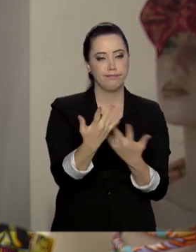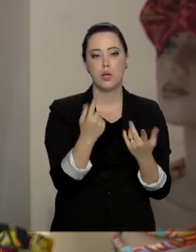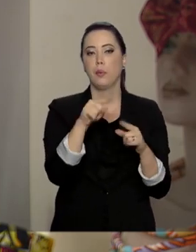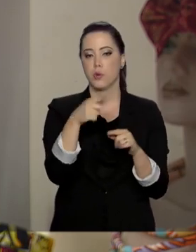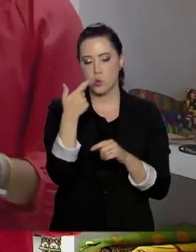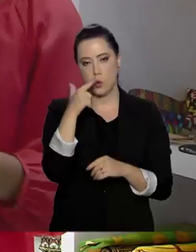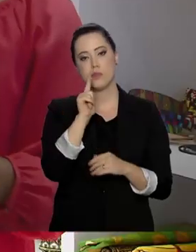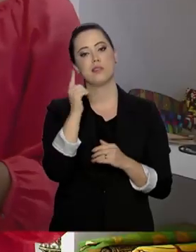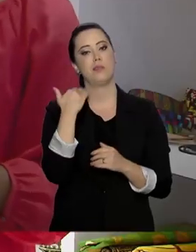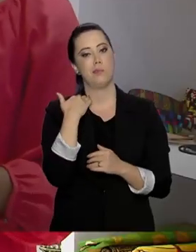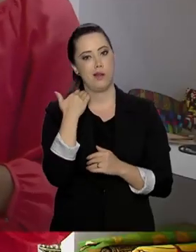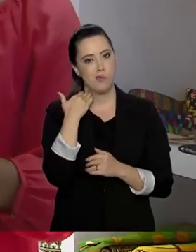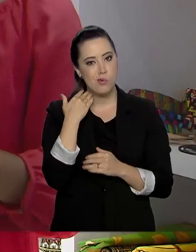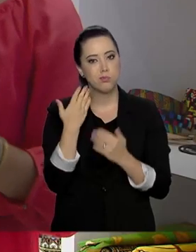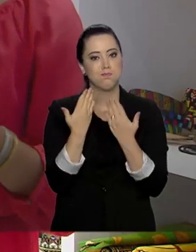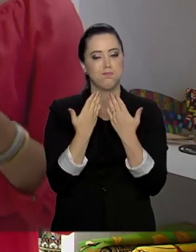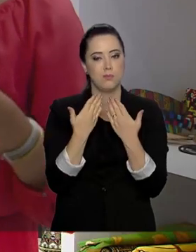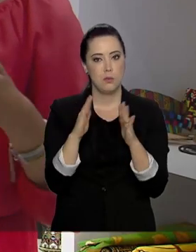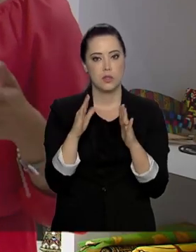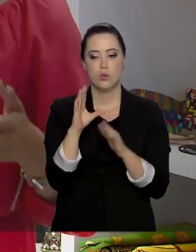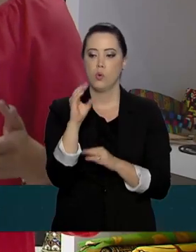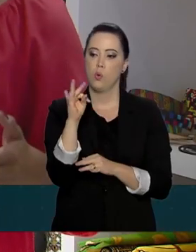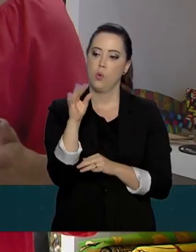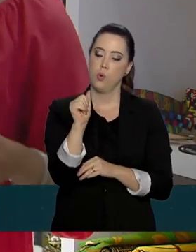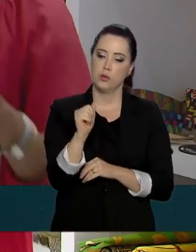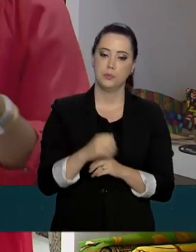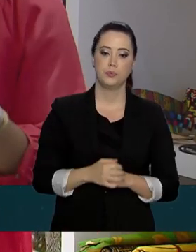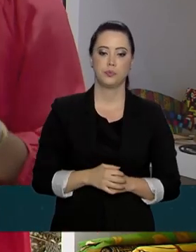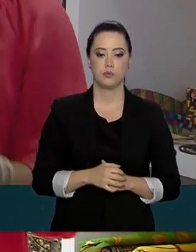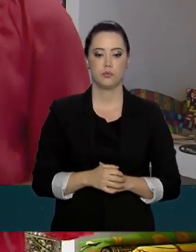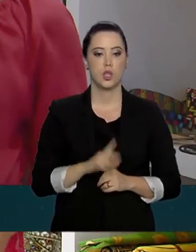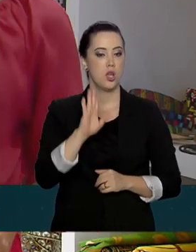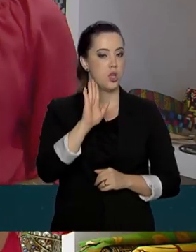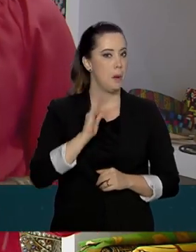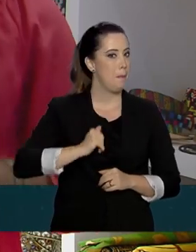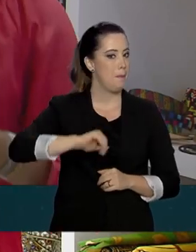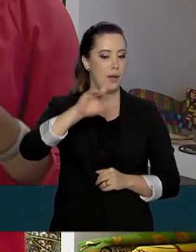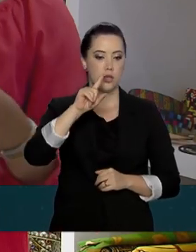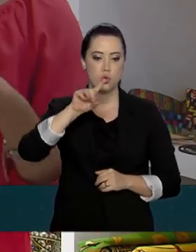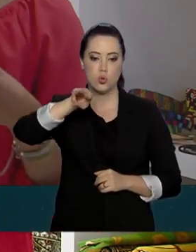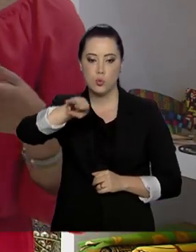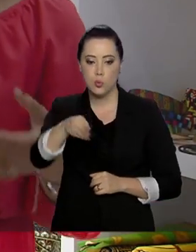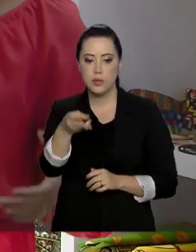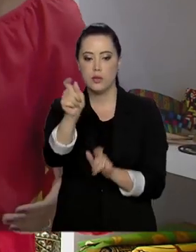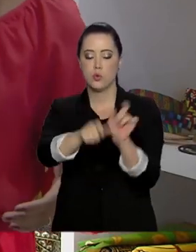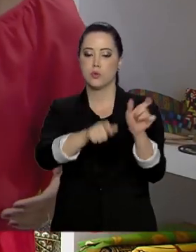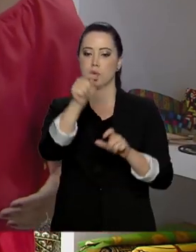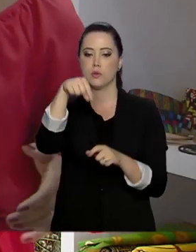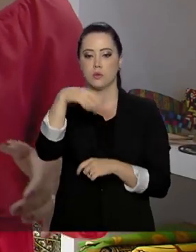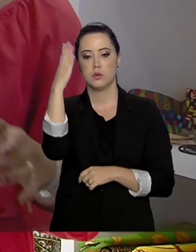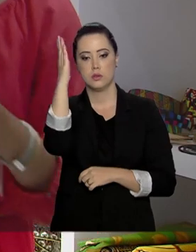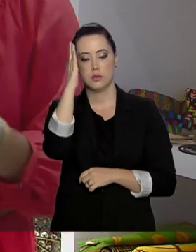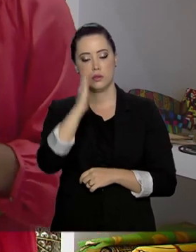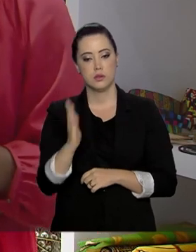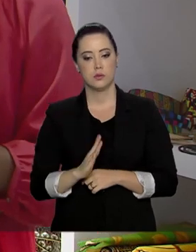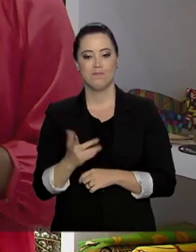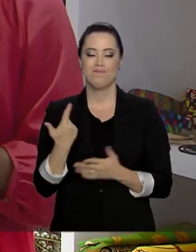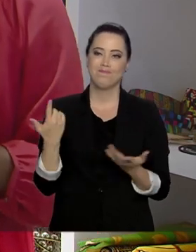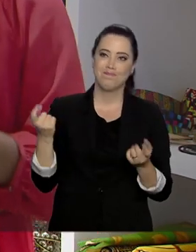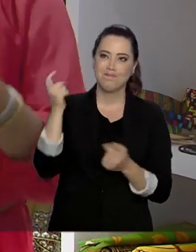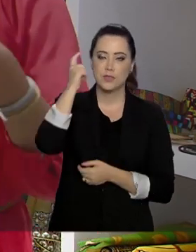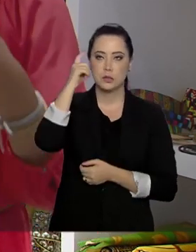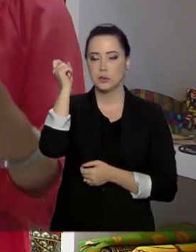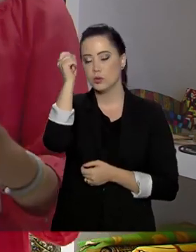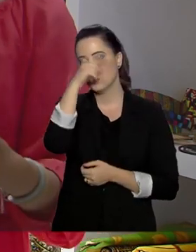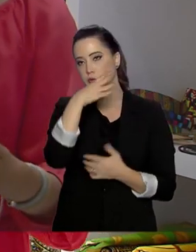Eles já somam mais de um milhão aqui no Brasil. E pensando nessas dificuldades em relação à